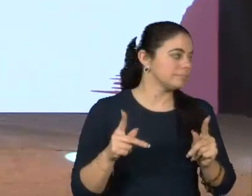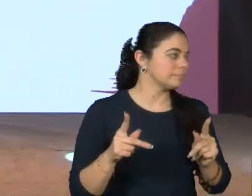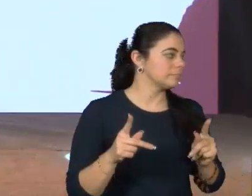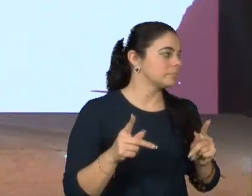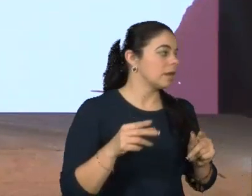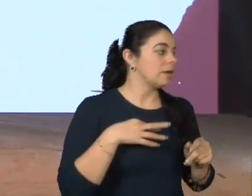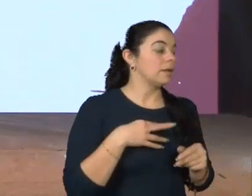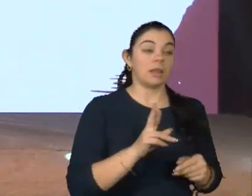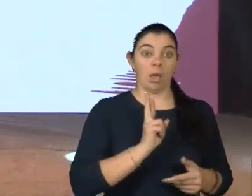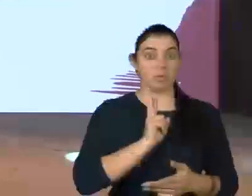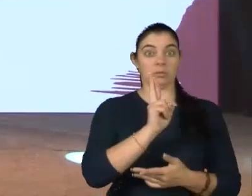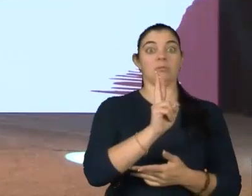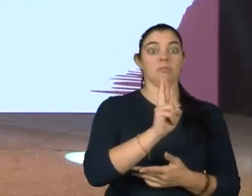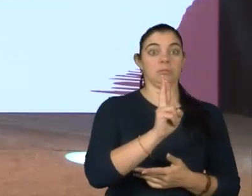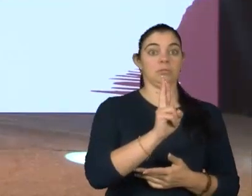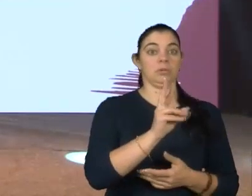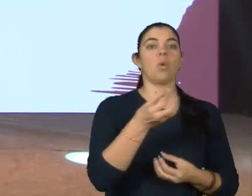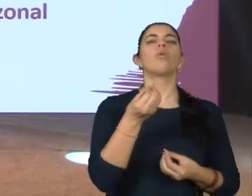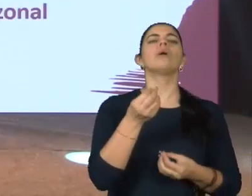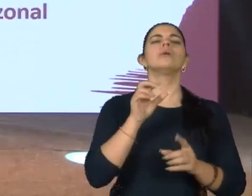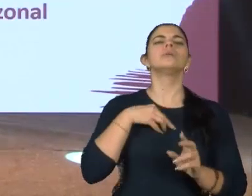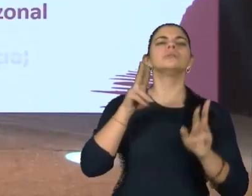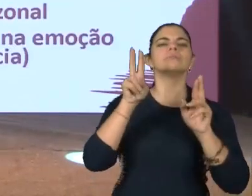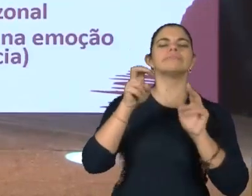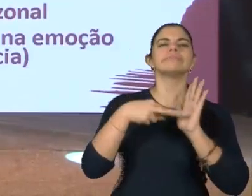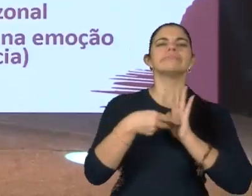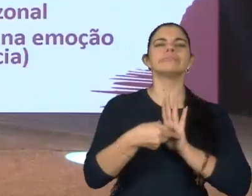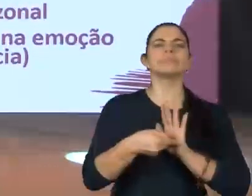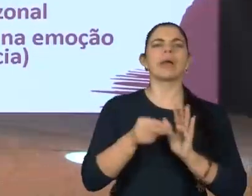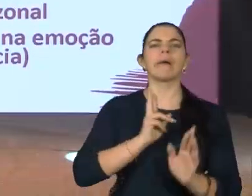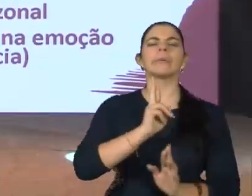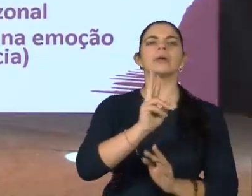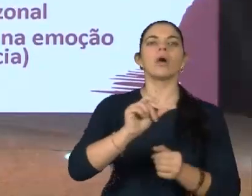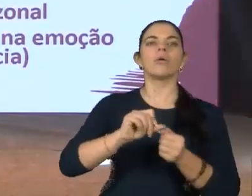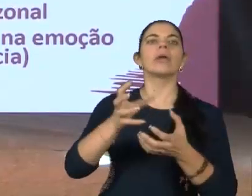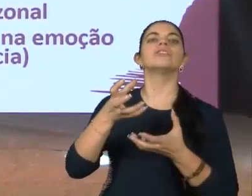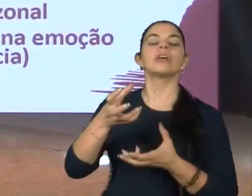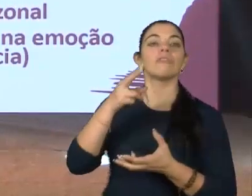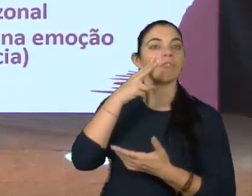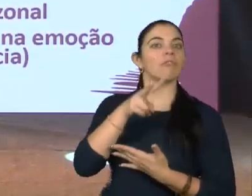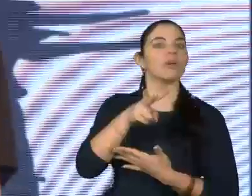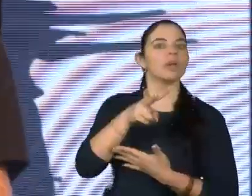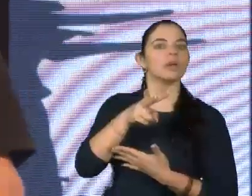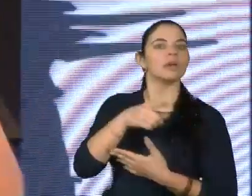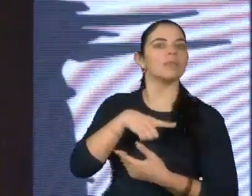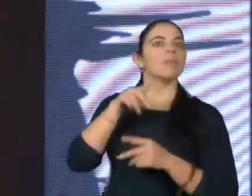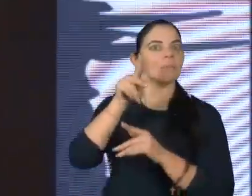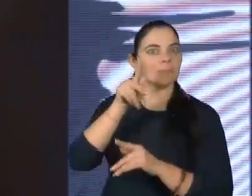Representatividade importa. O que significa isso? A gente também quer ver pessoas